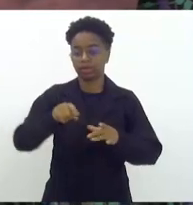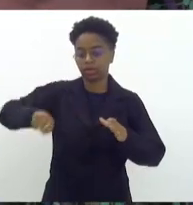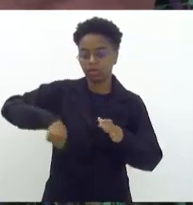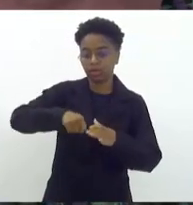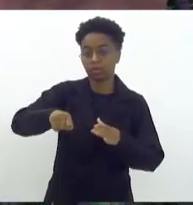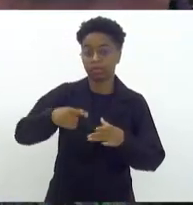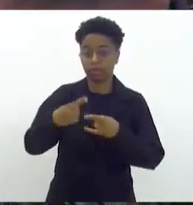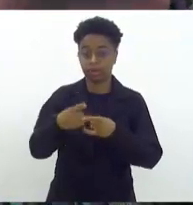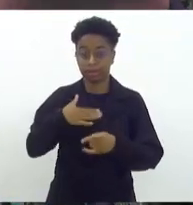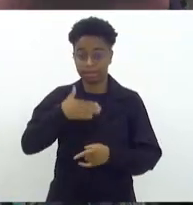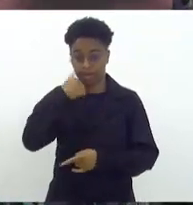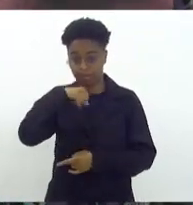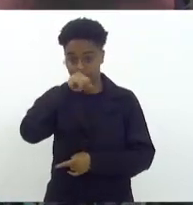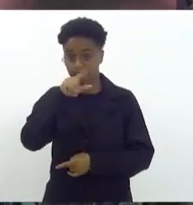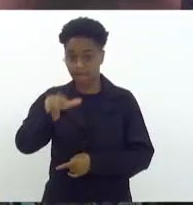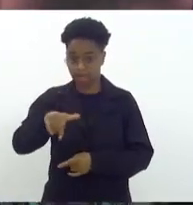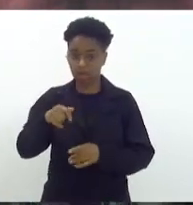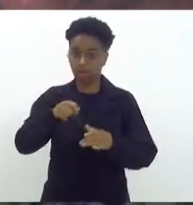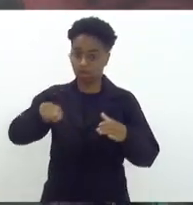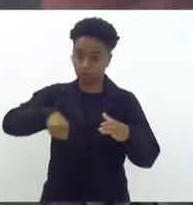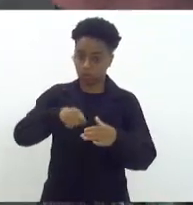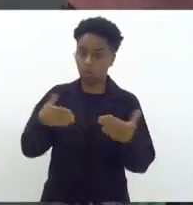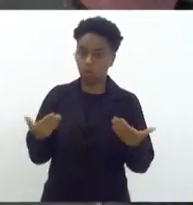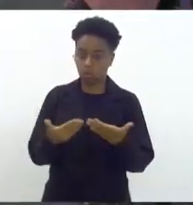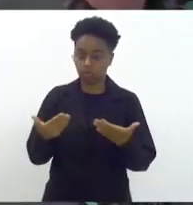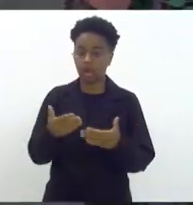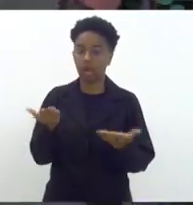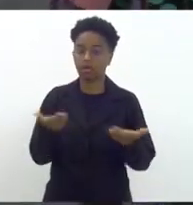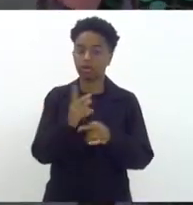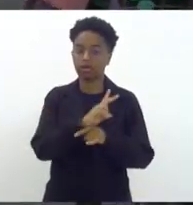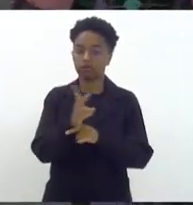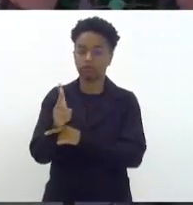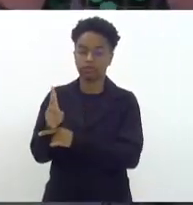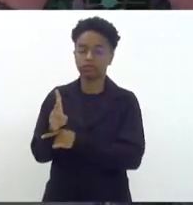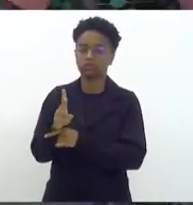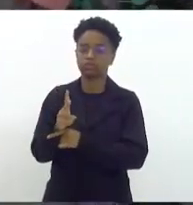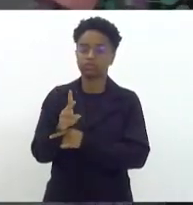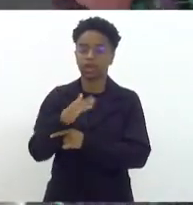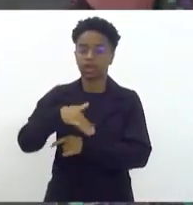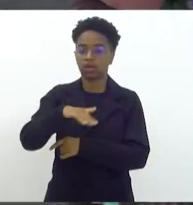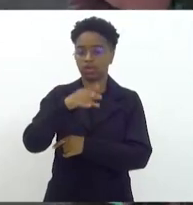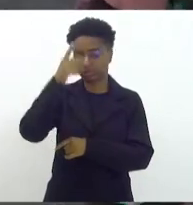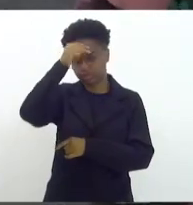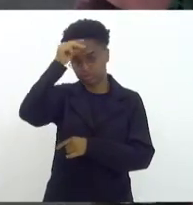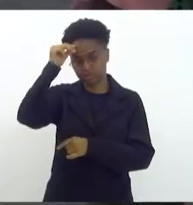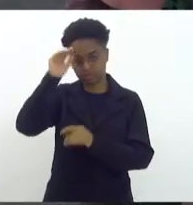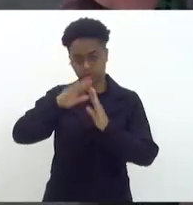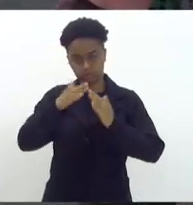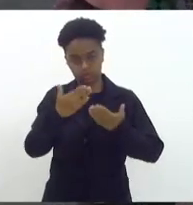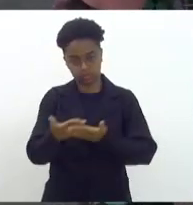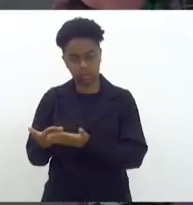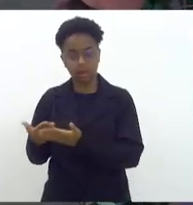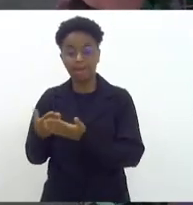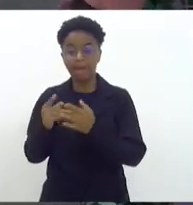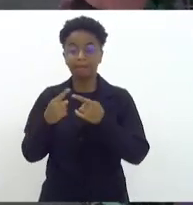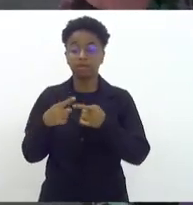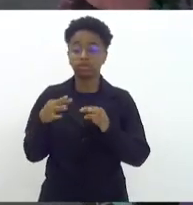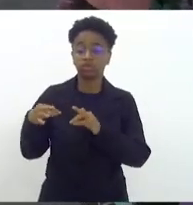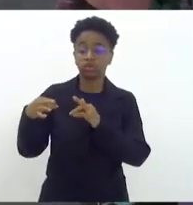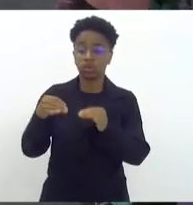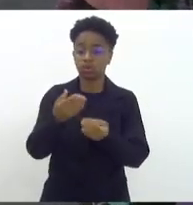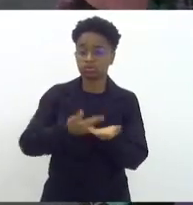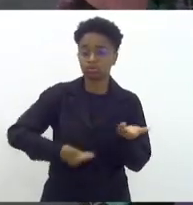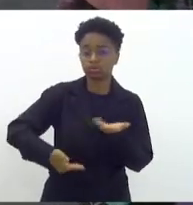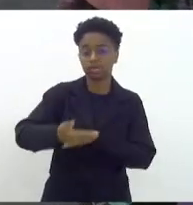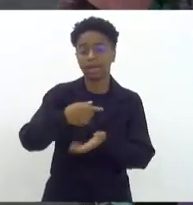minha mãe é cozinheira, hoje está na função de inspetora da rede municipal de ensino, para que todo mundo que está envolvido no ambiente escolar possa ter essa